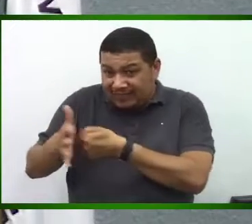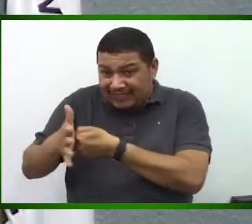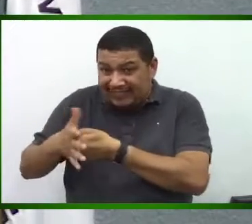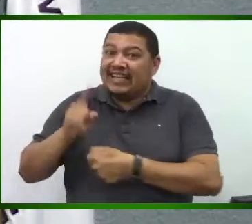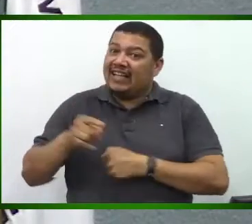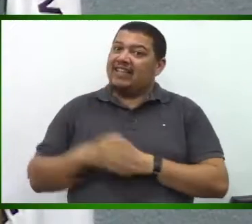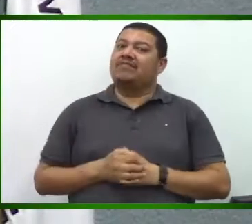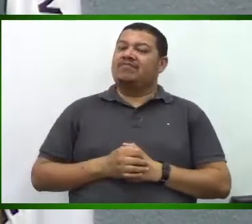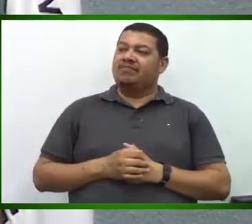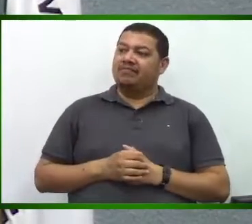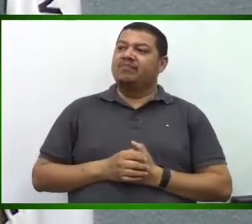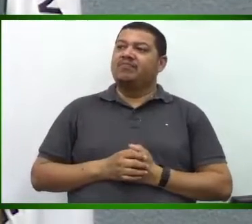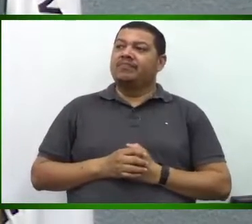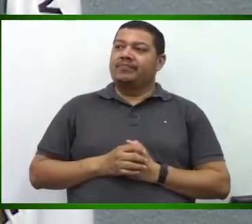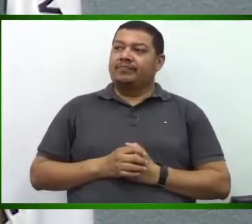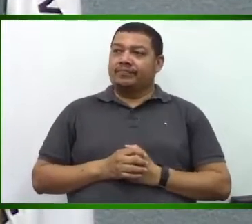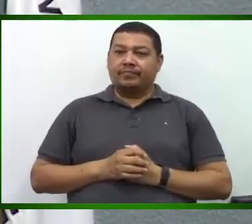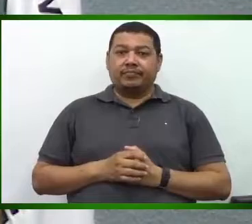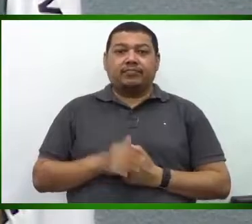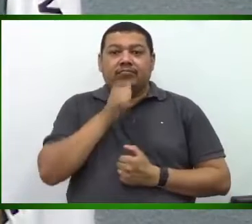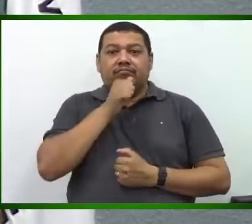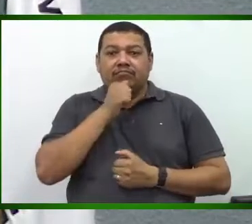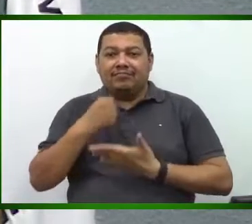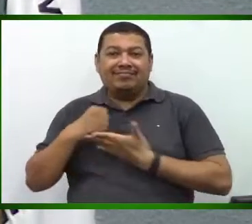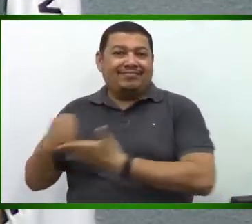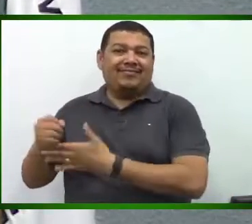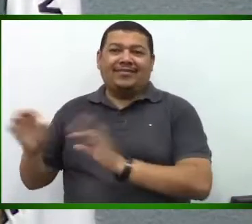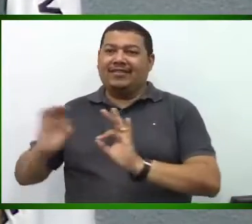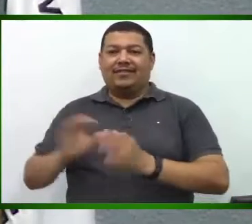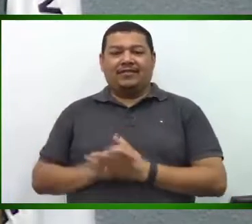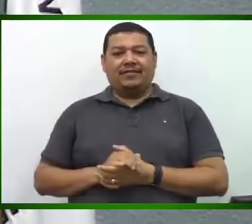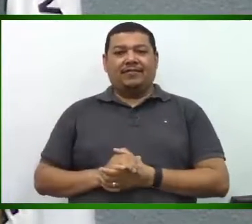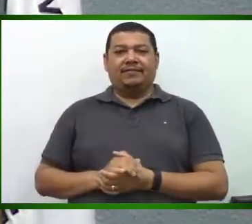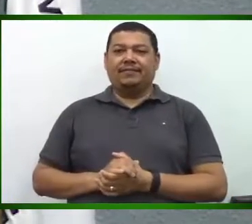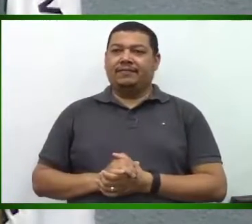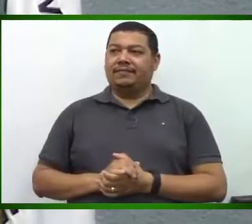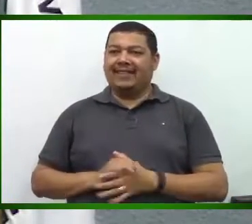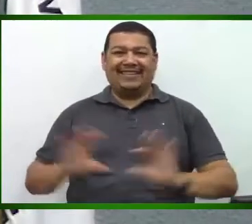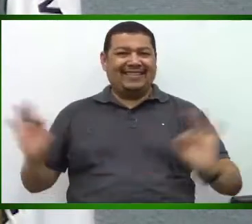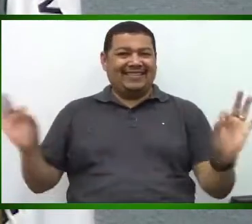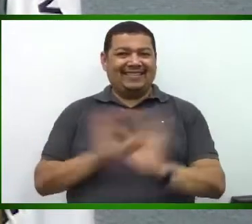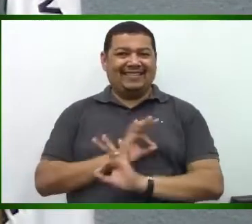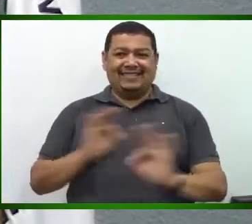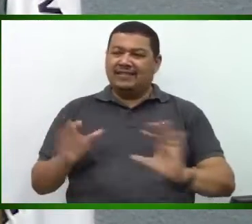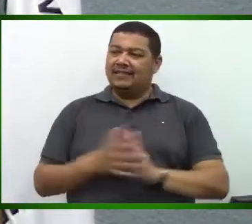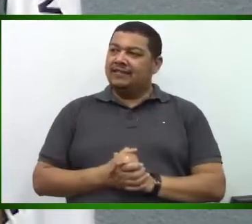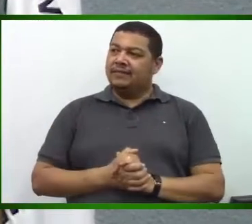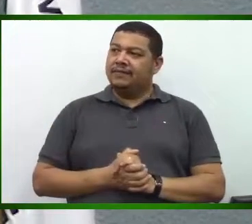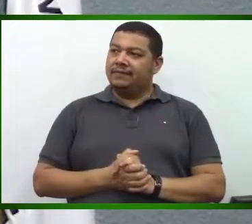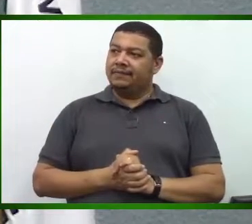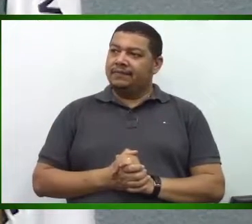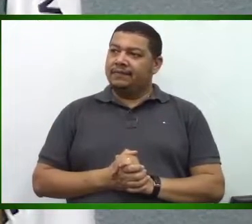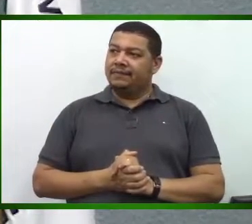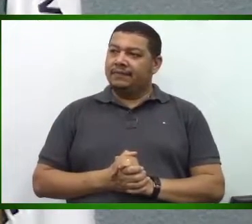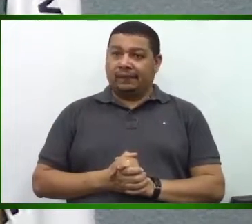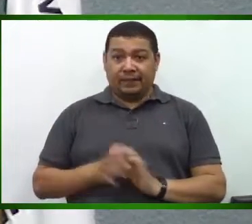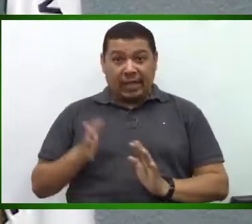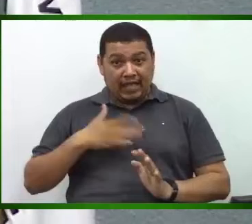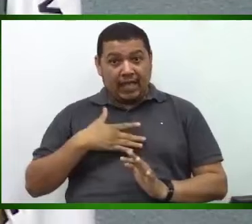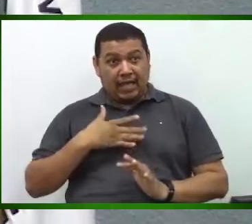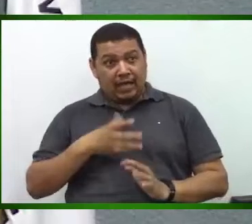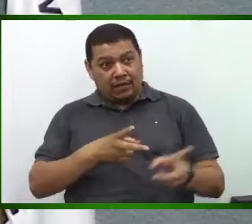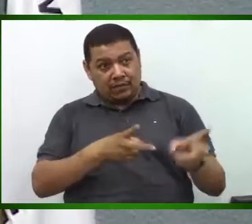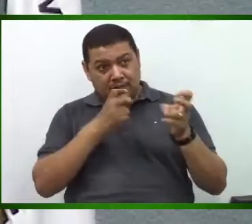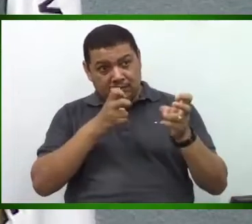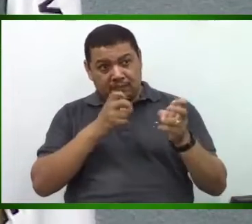beneficiado, não é incentivado a nada. Então eu vejo